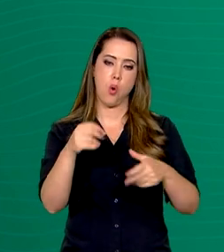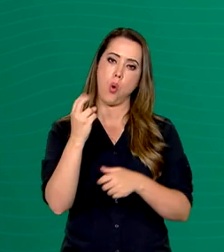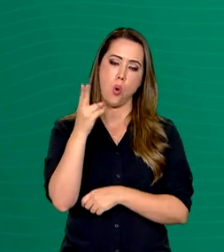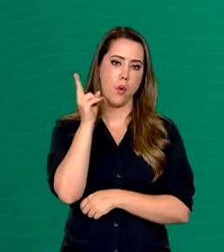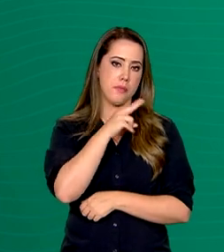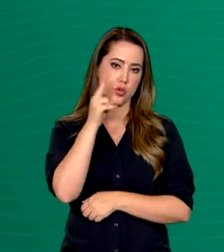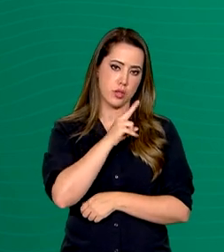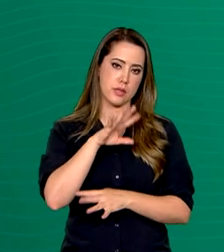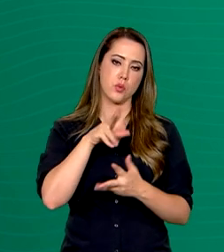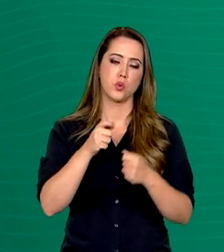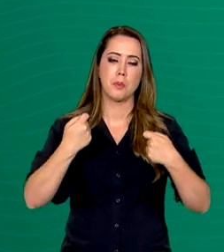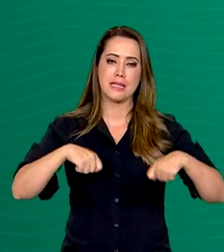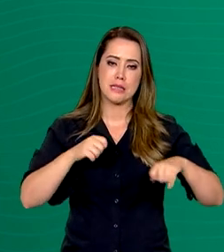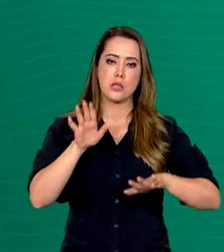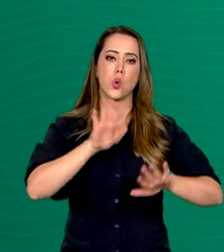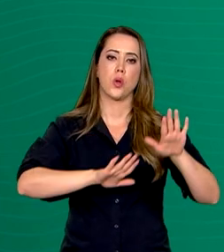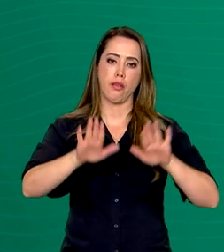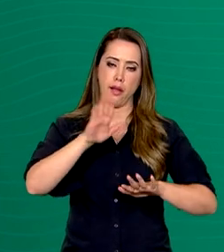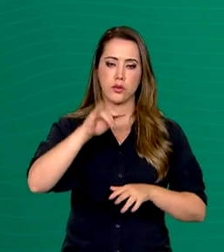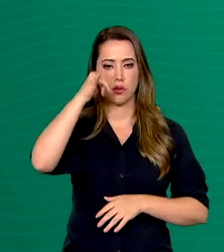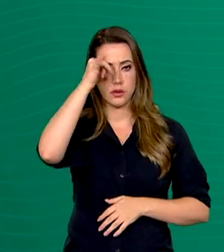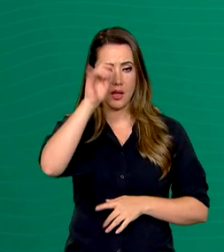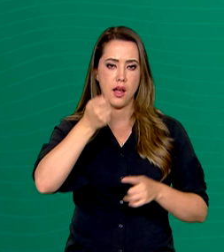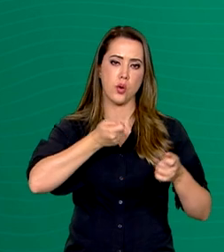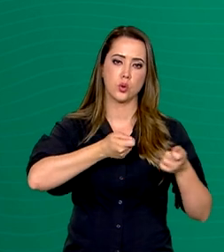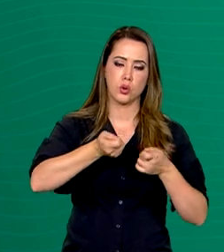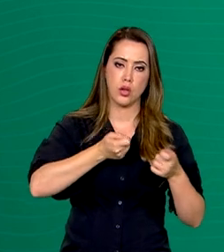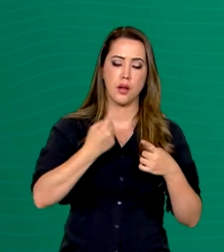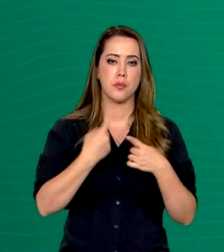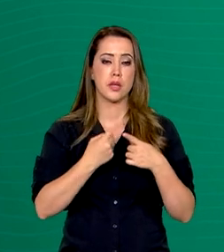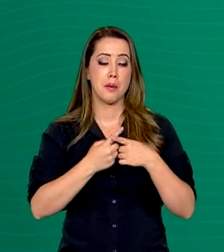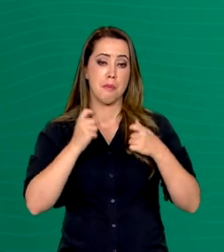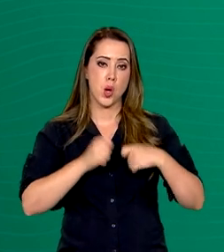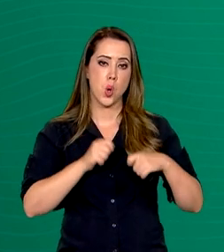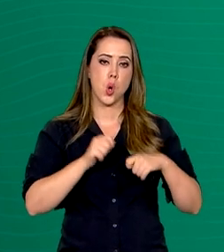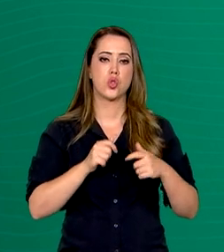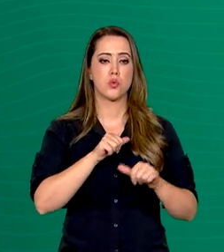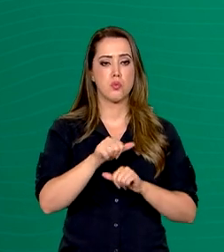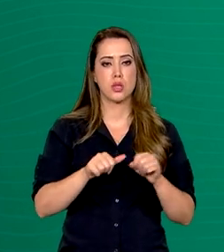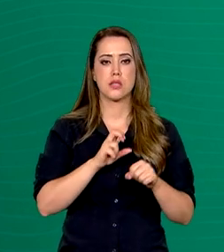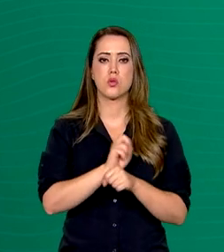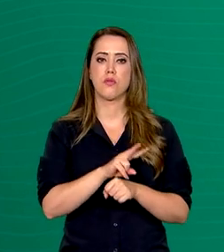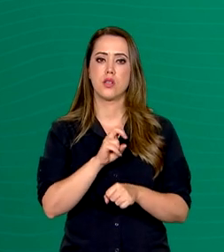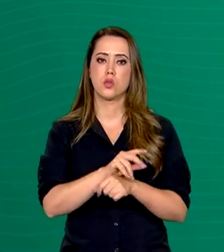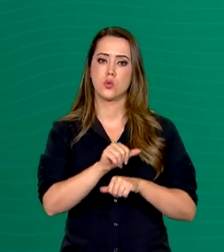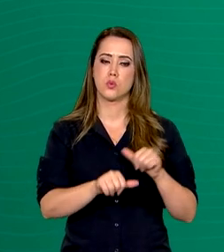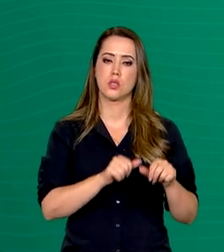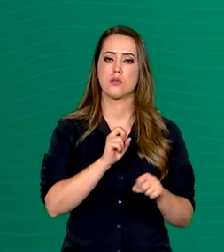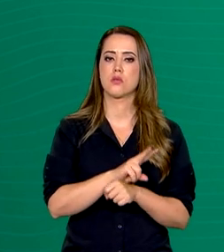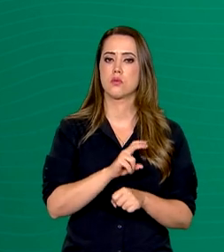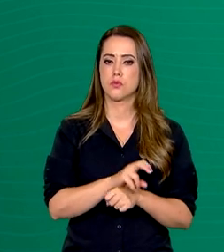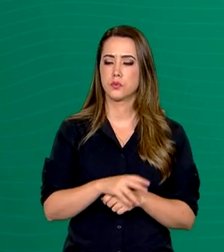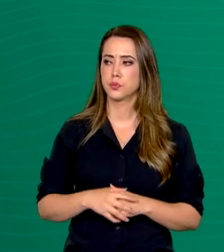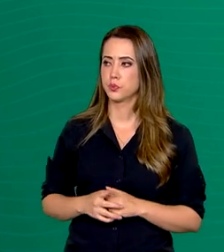mundial, é necessário manter o monitoramento, principalmente pela alta capacidade de mutação do vírus. É uma doença que nós